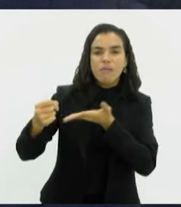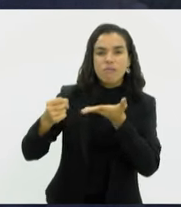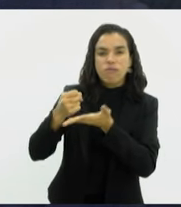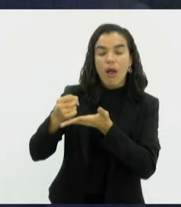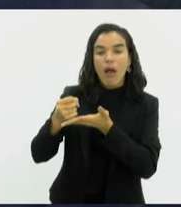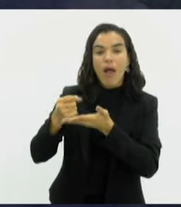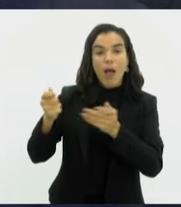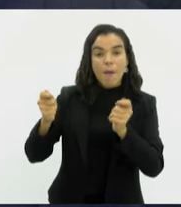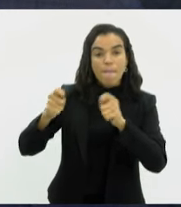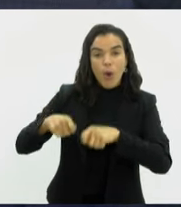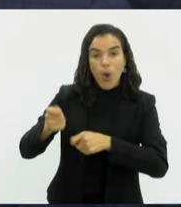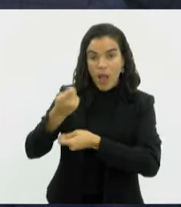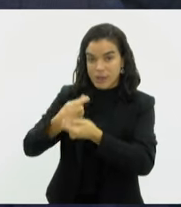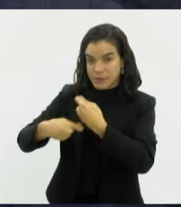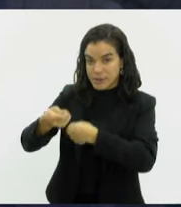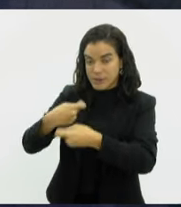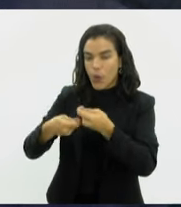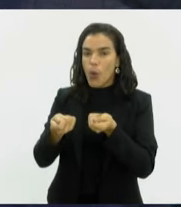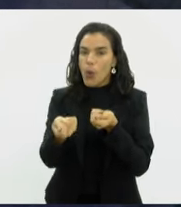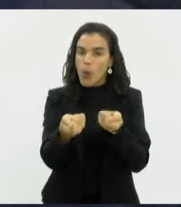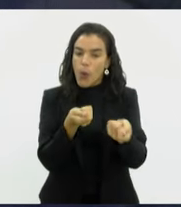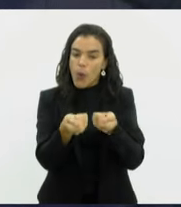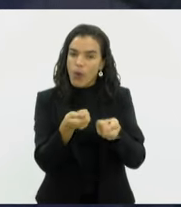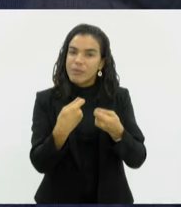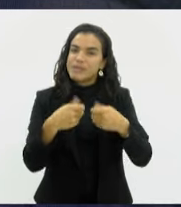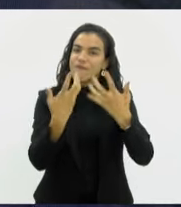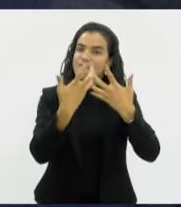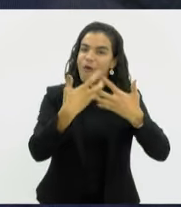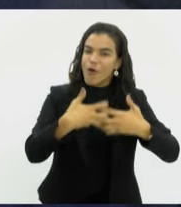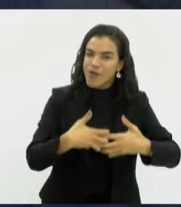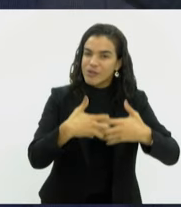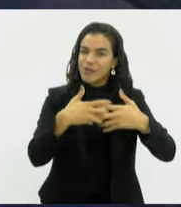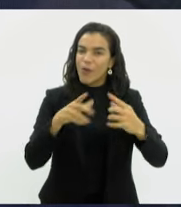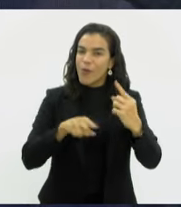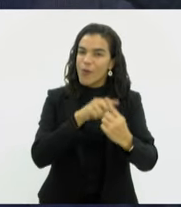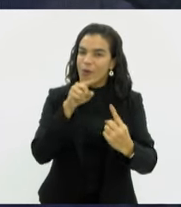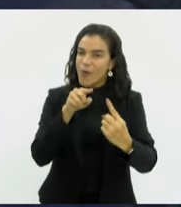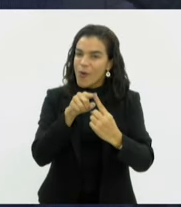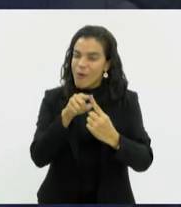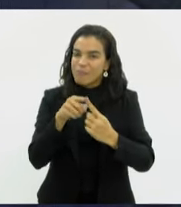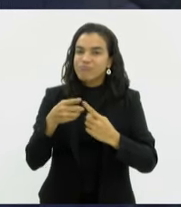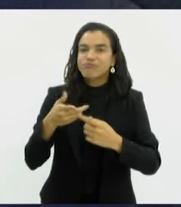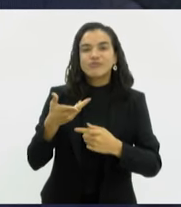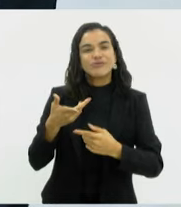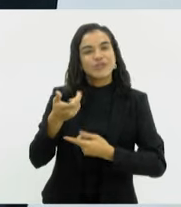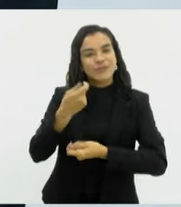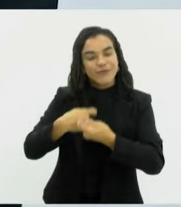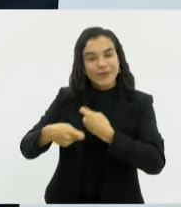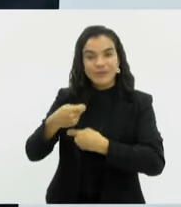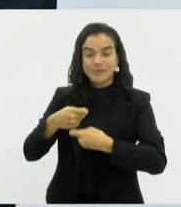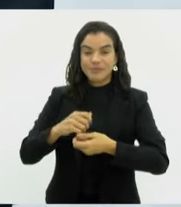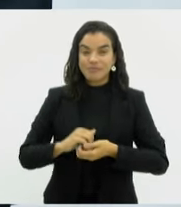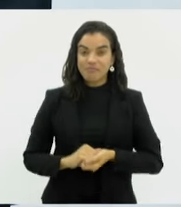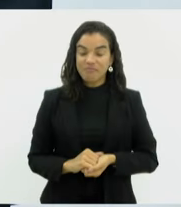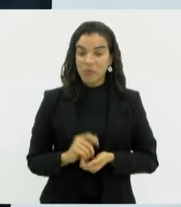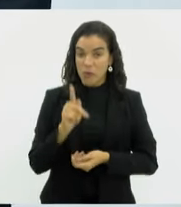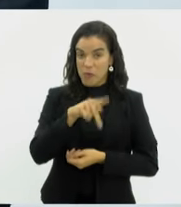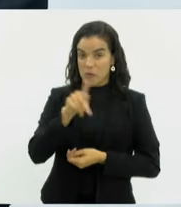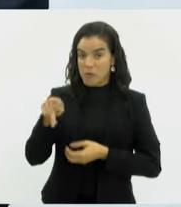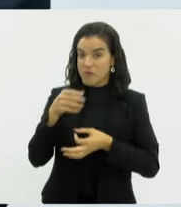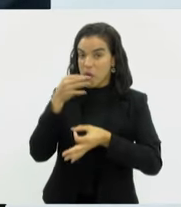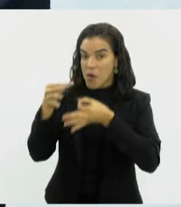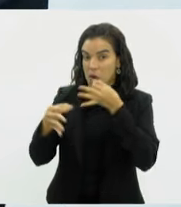eficiência administrativa, o controle tem que funcionar a favor dessa eficiência administrativa. De acordo com o professor,